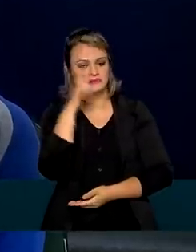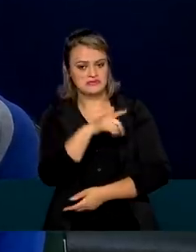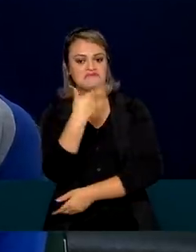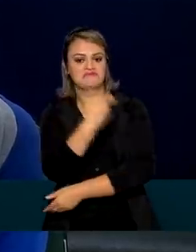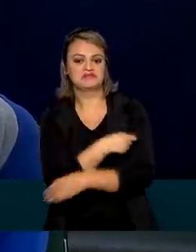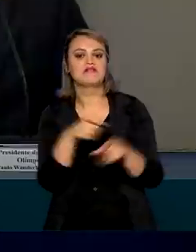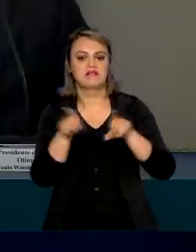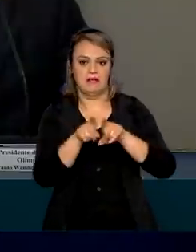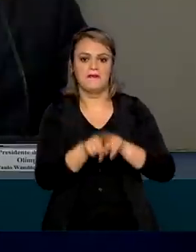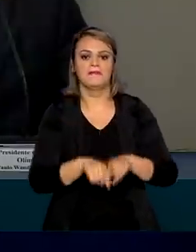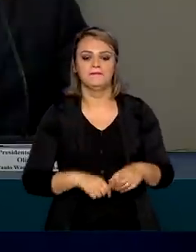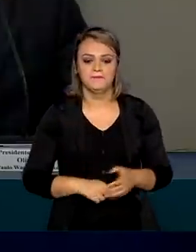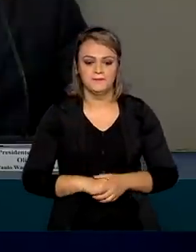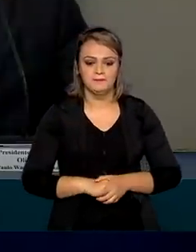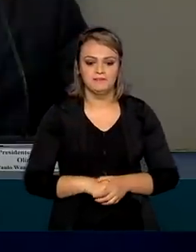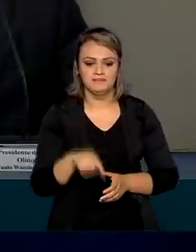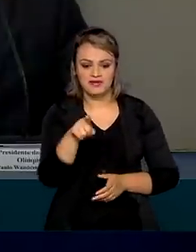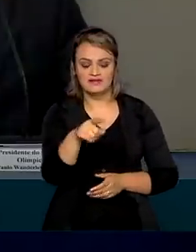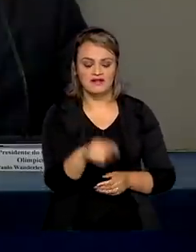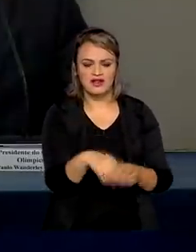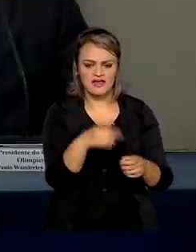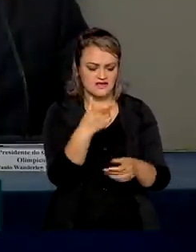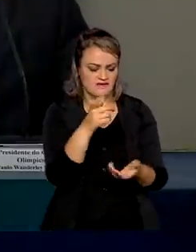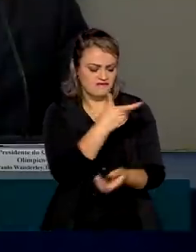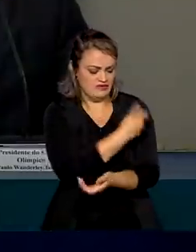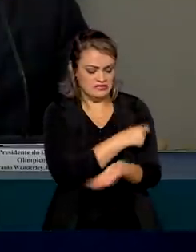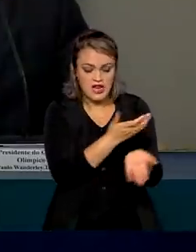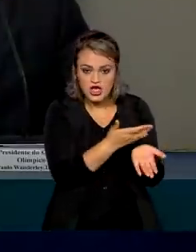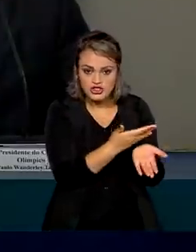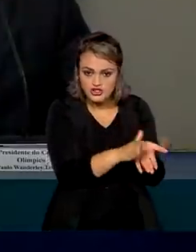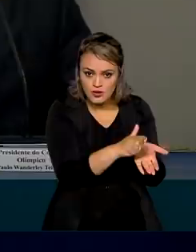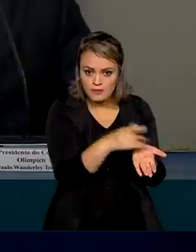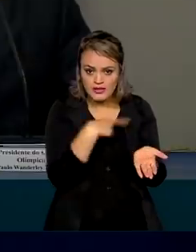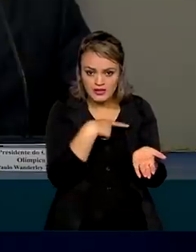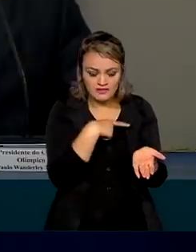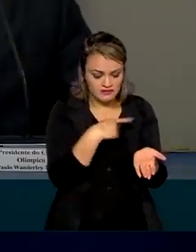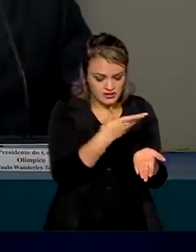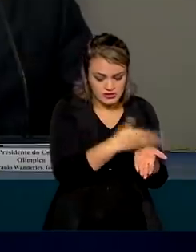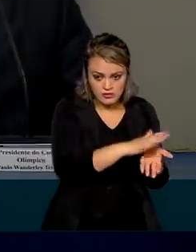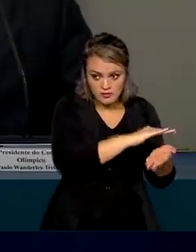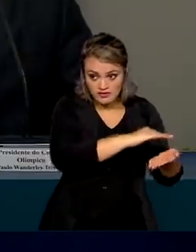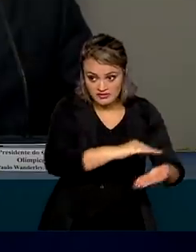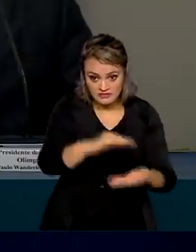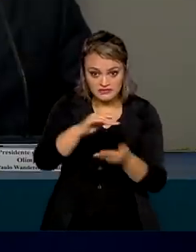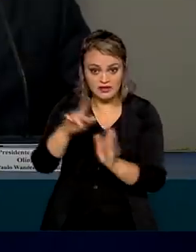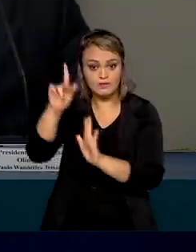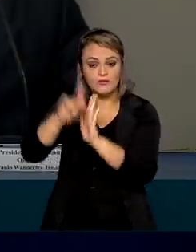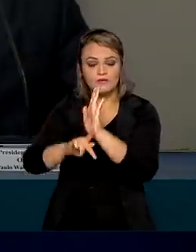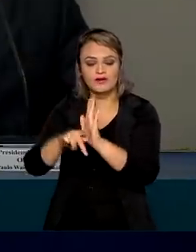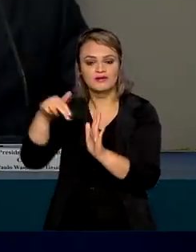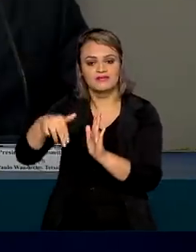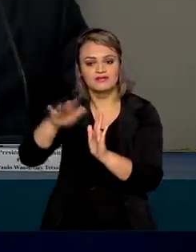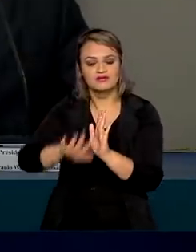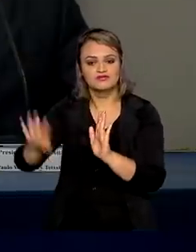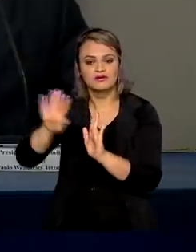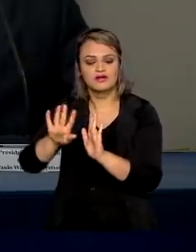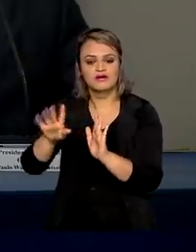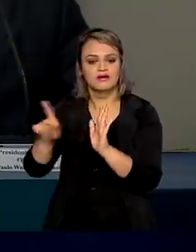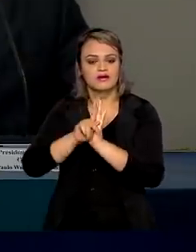beneficiadas. O excedente dessas vacinas é destinado ao nosso Programa Nacional